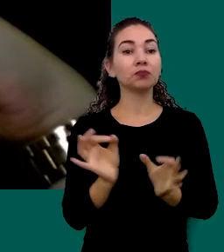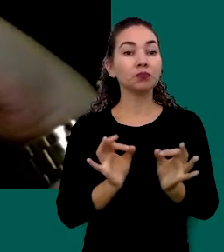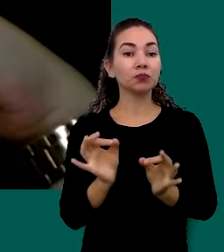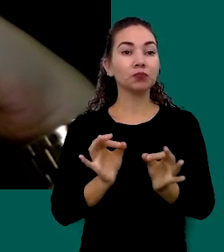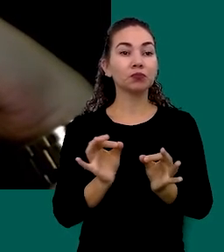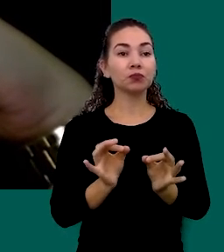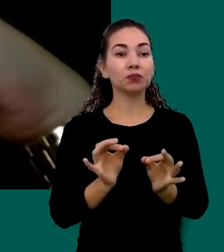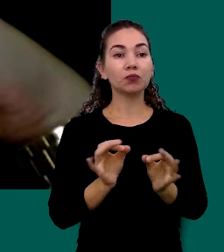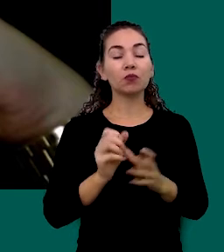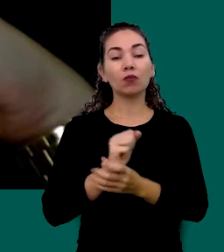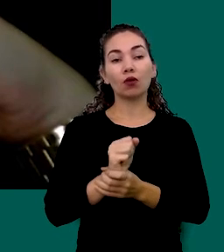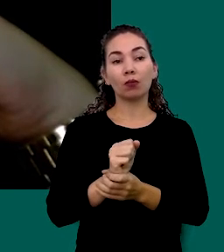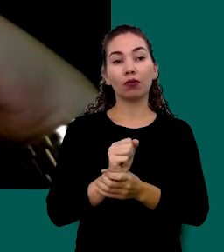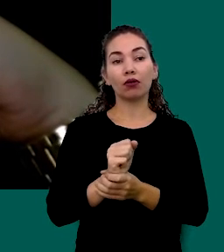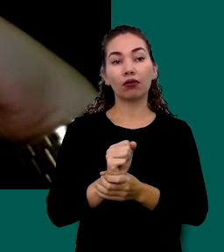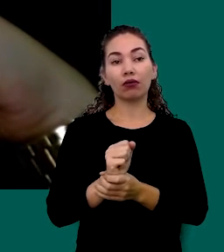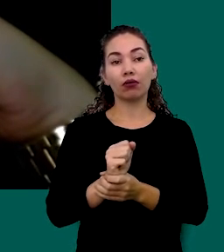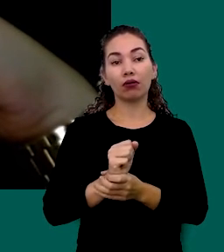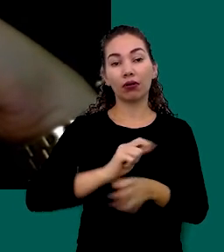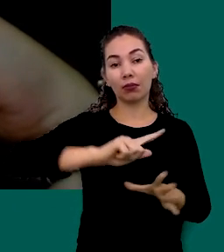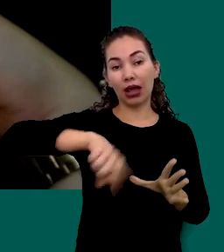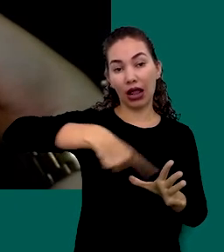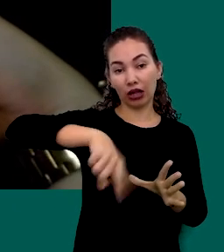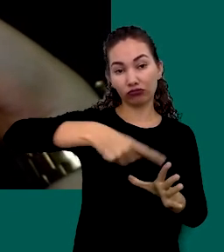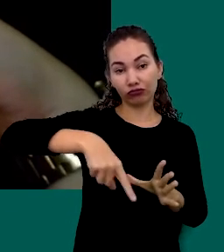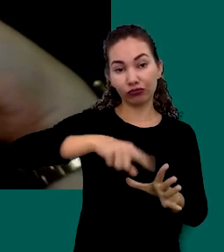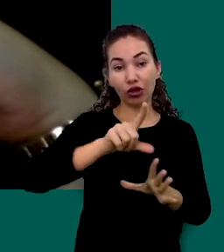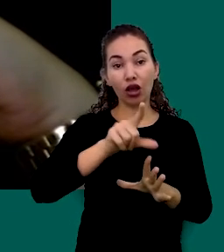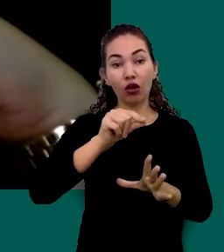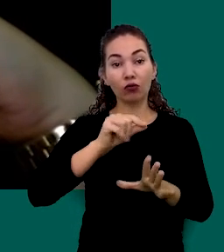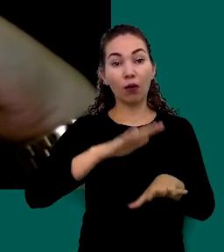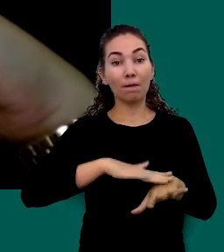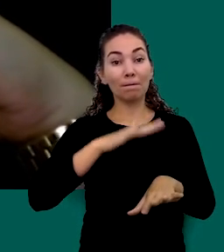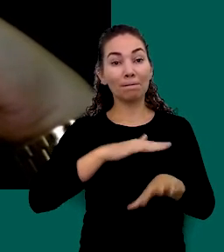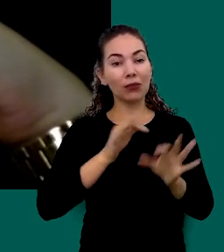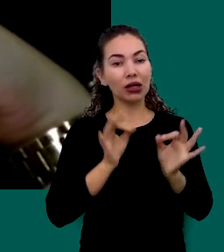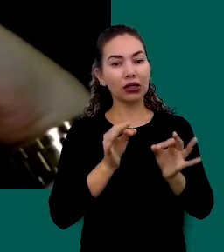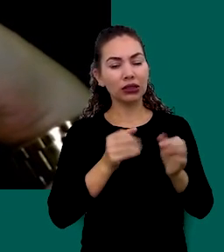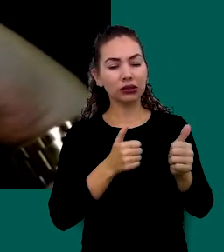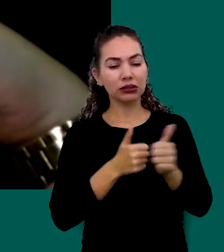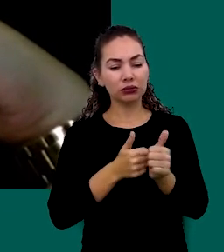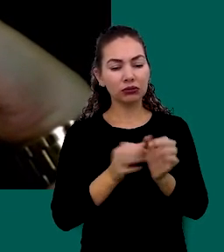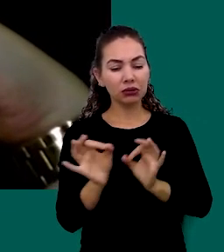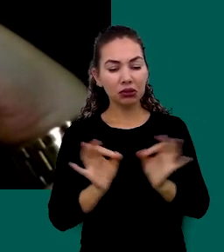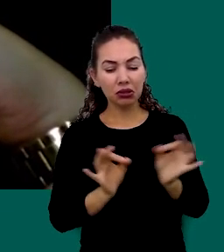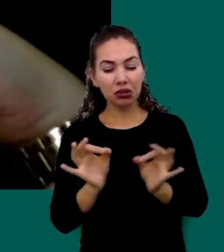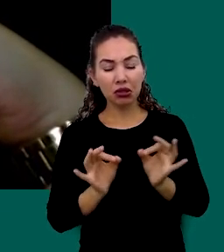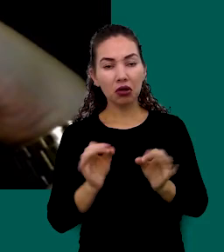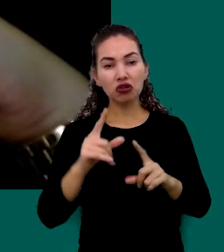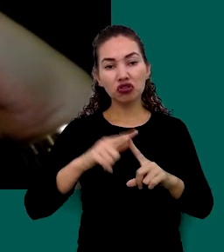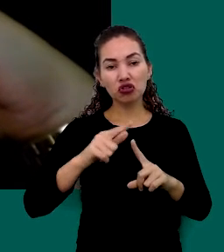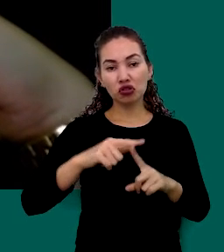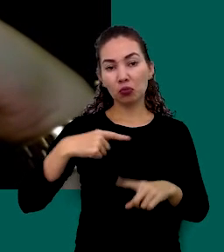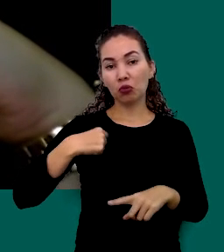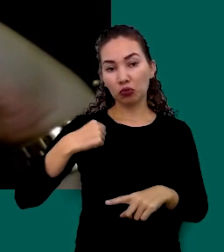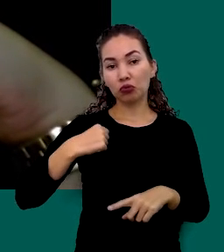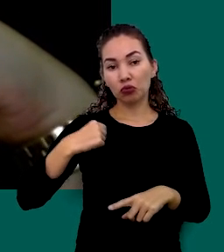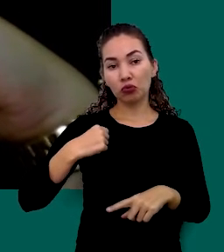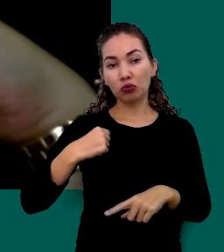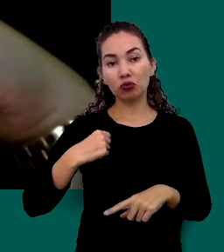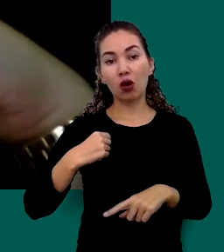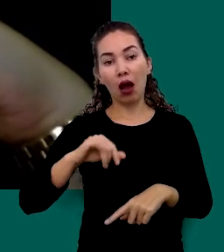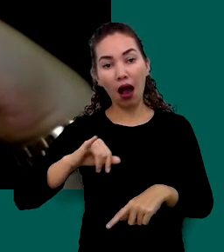Lavagem Também Da Máquina Escolha O Que Está Mais Adequado Para Cada Tipo De Roupa E